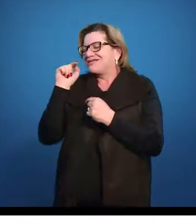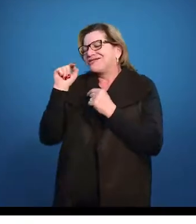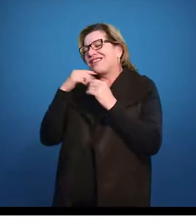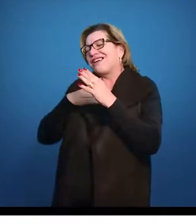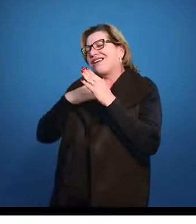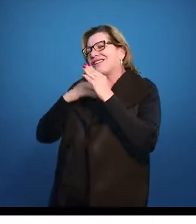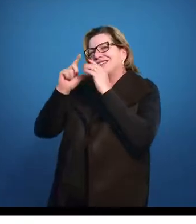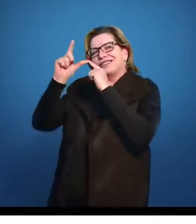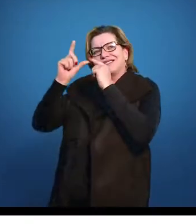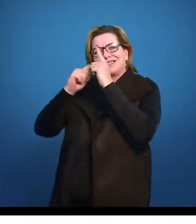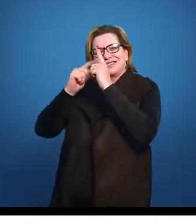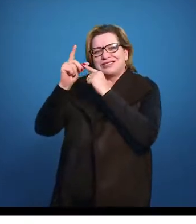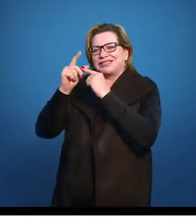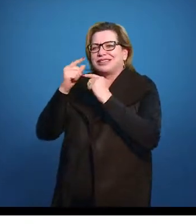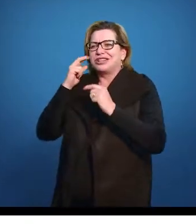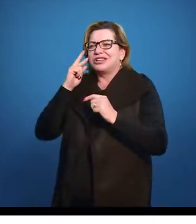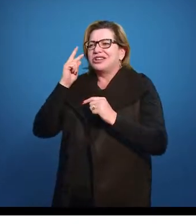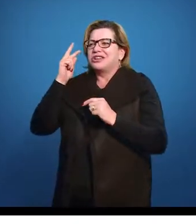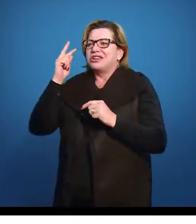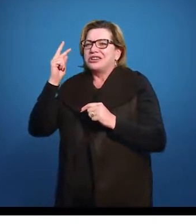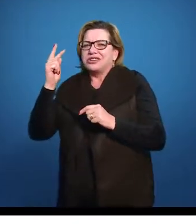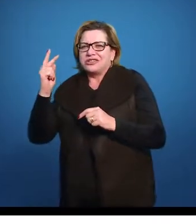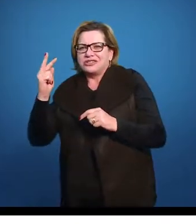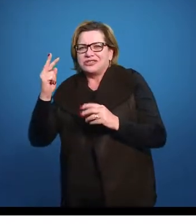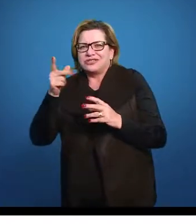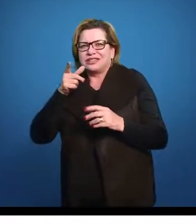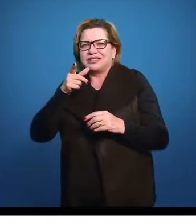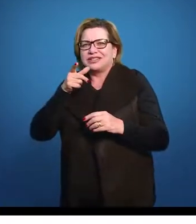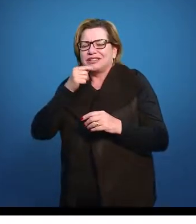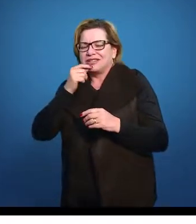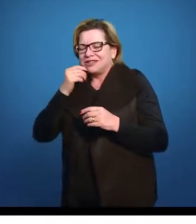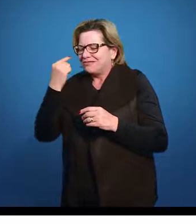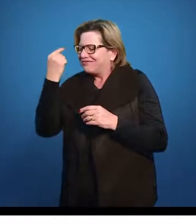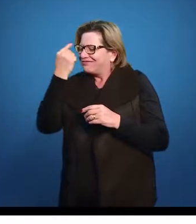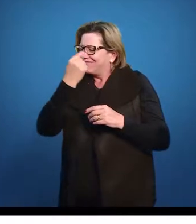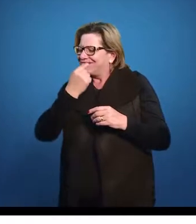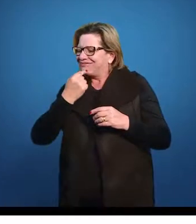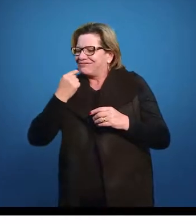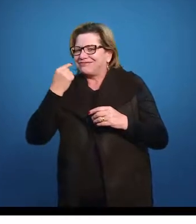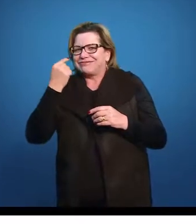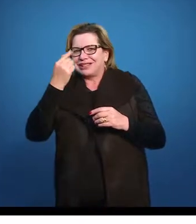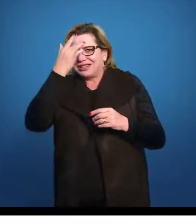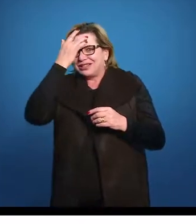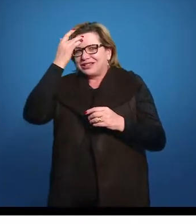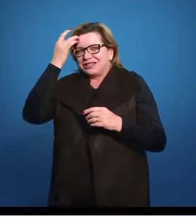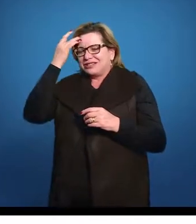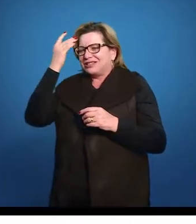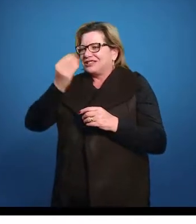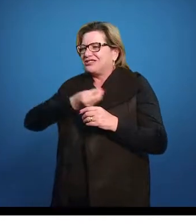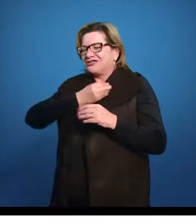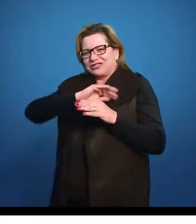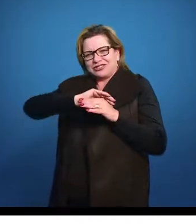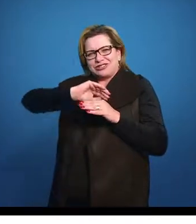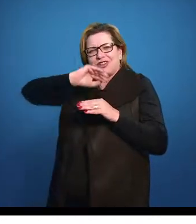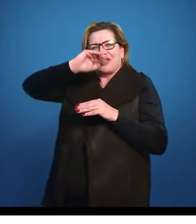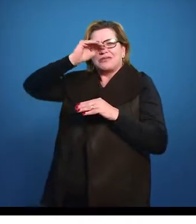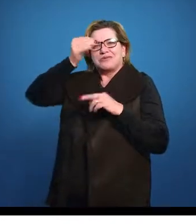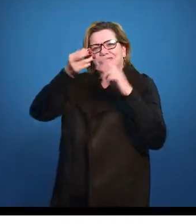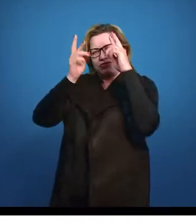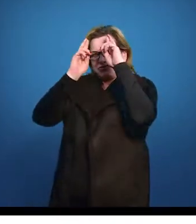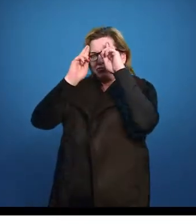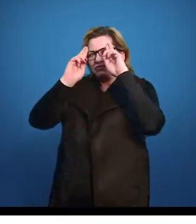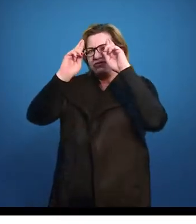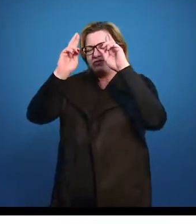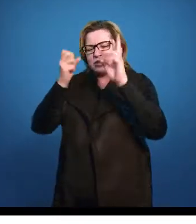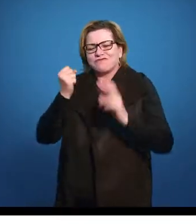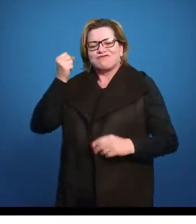Eu vi o meu semblante numa fonte, dos anos ainda não está cortado. Os pastores que habitam este monte respeitam o poder do meu